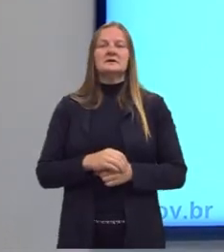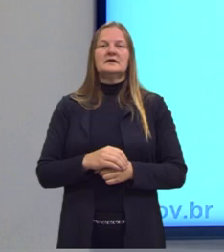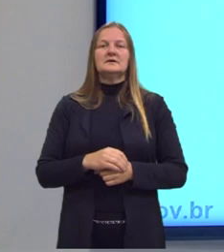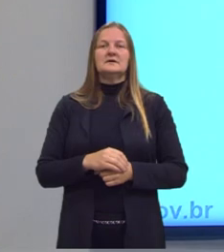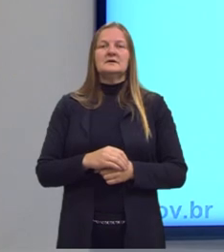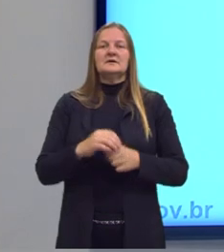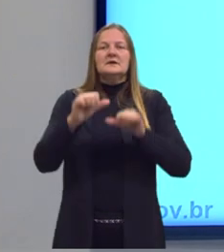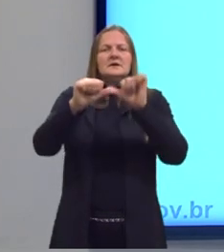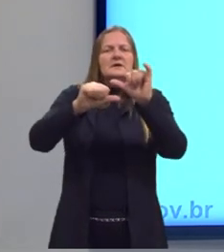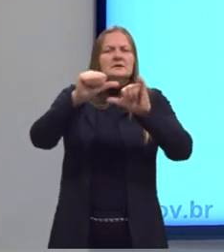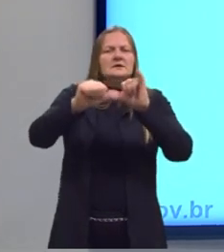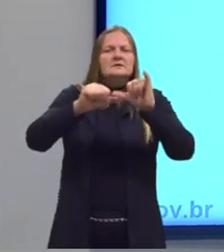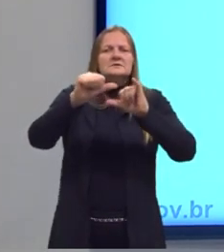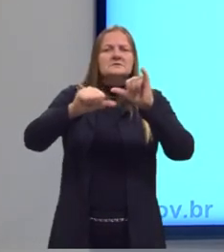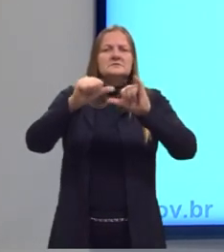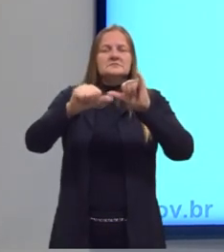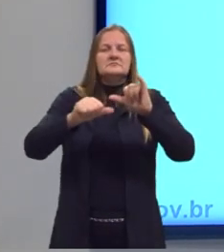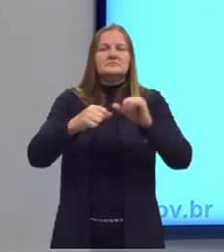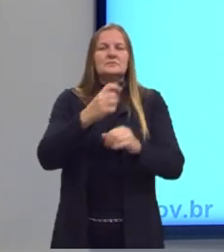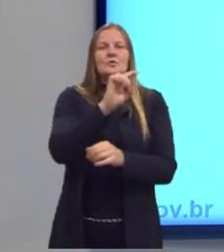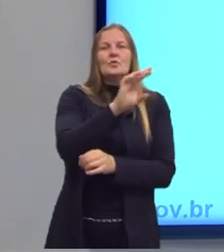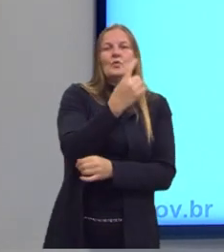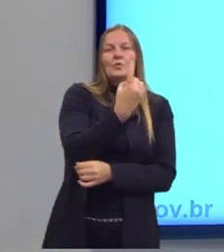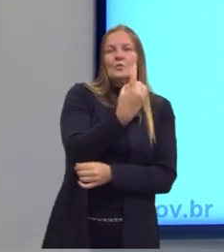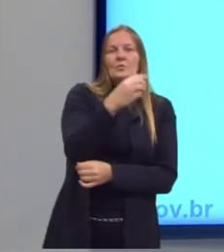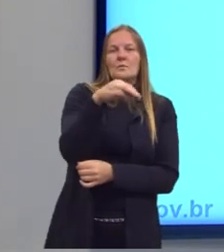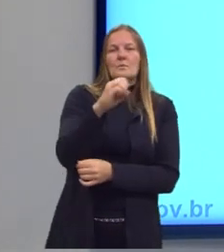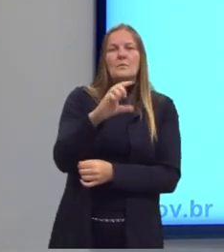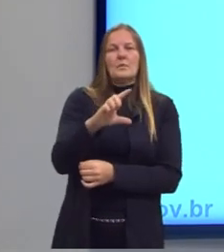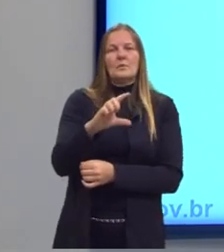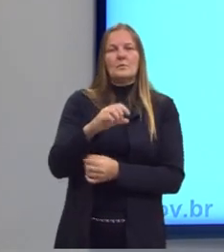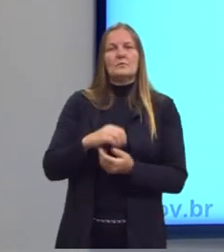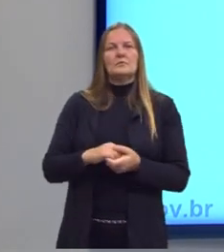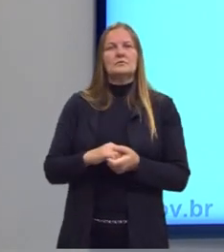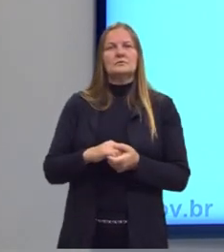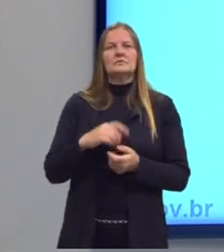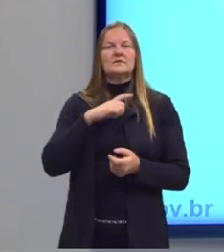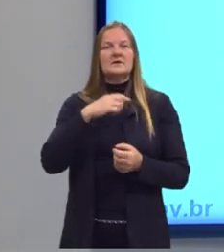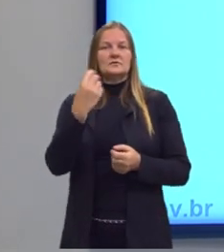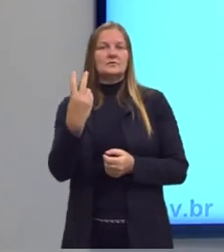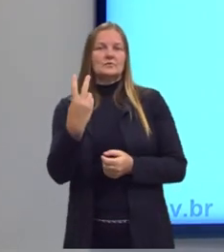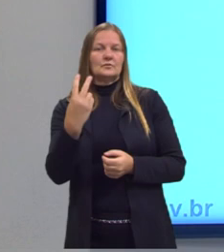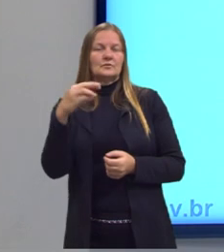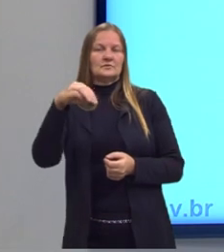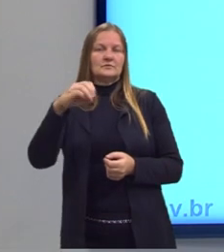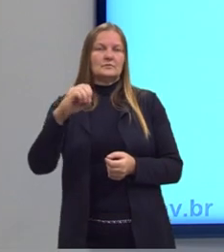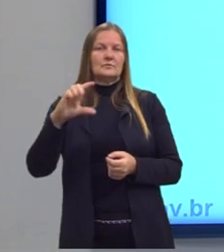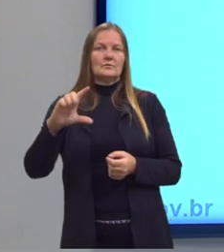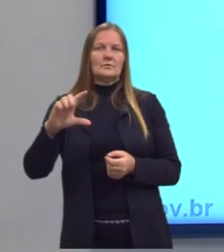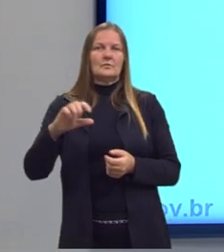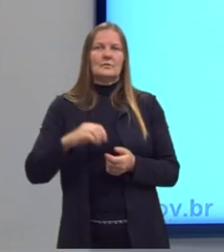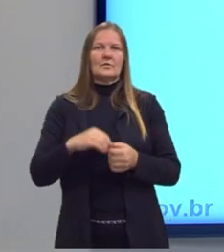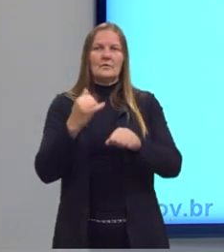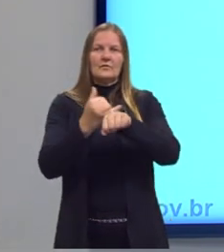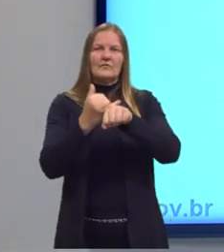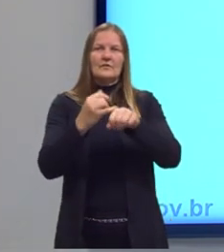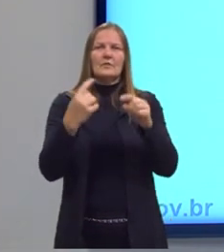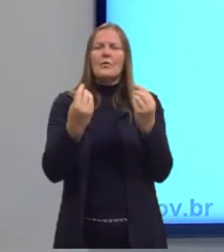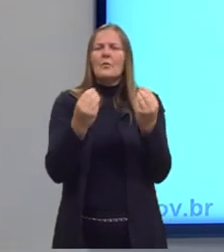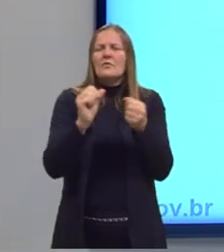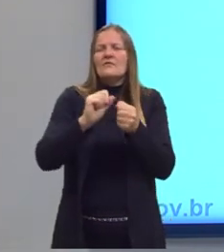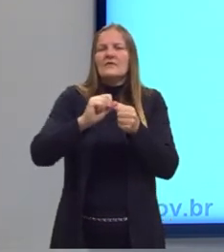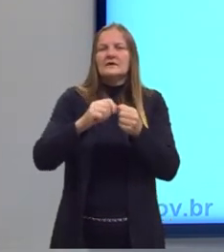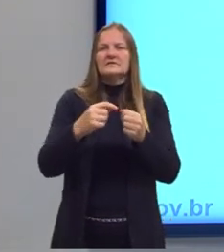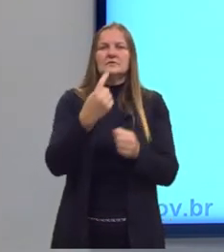reação, diz que de 1 mol de óxido, eu obtenho 2 mols de ferro. Então,